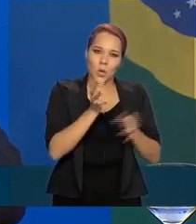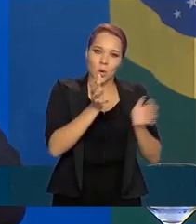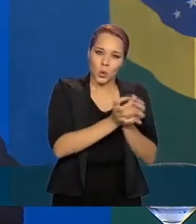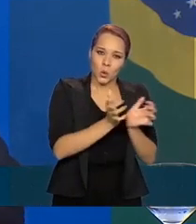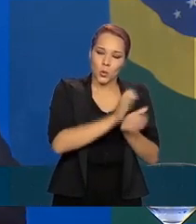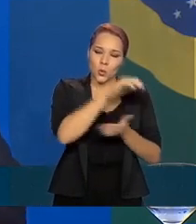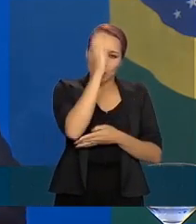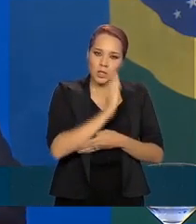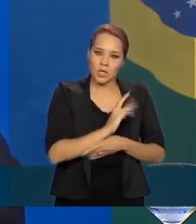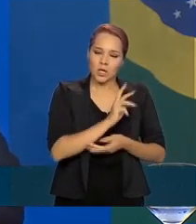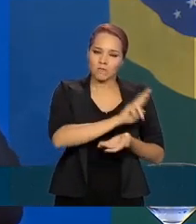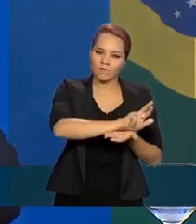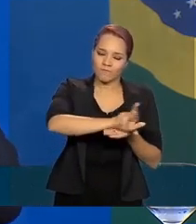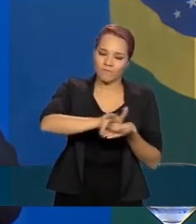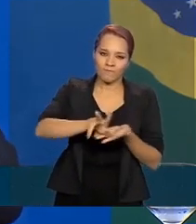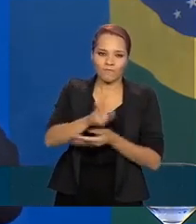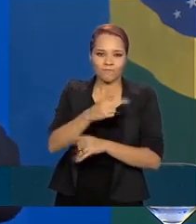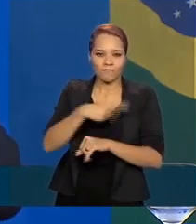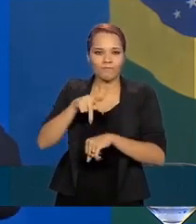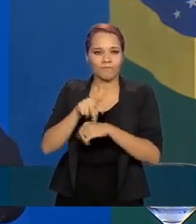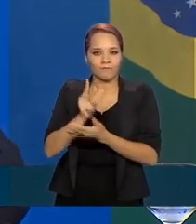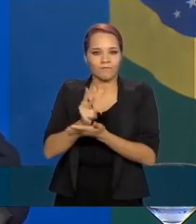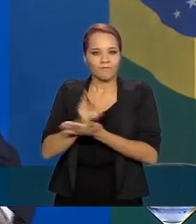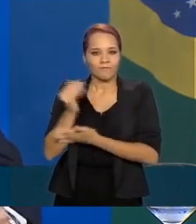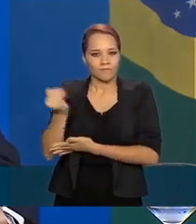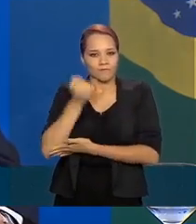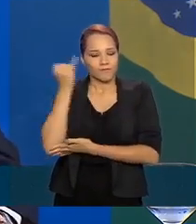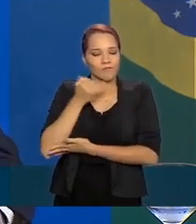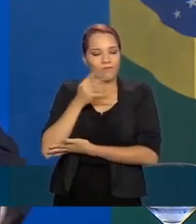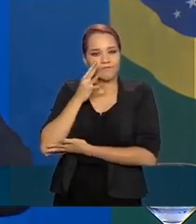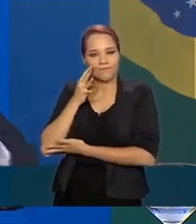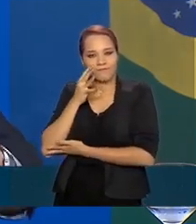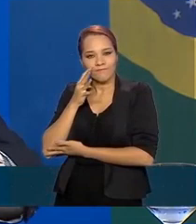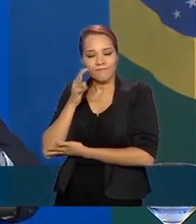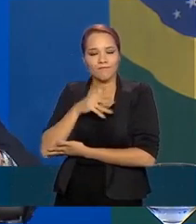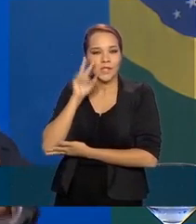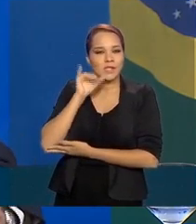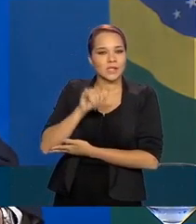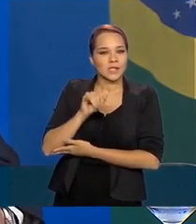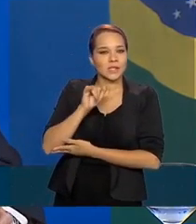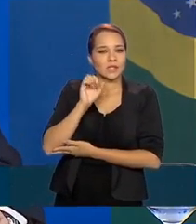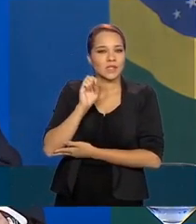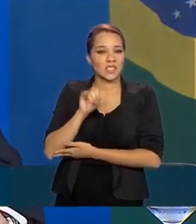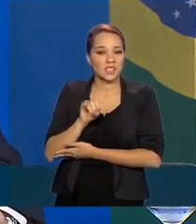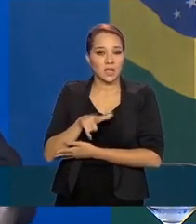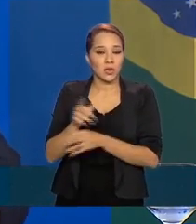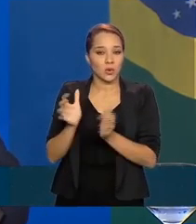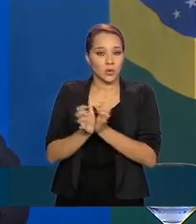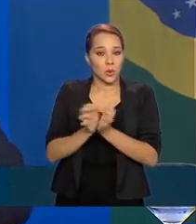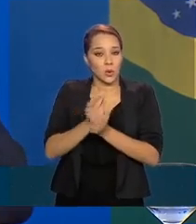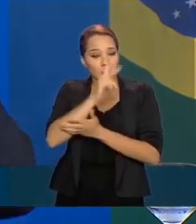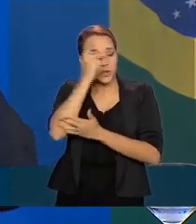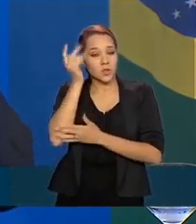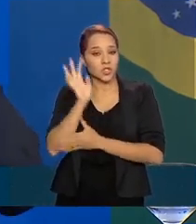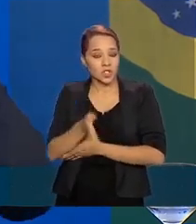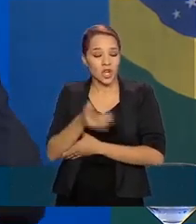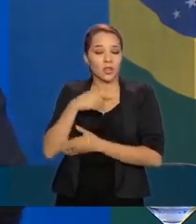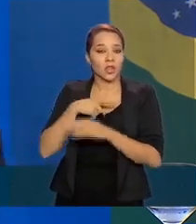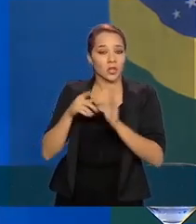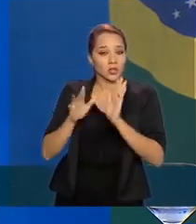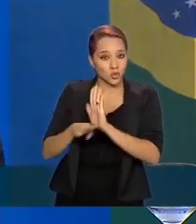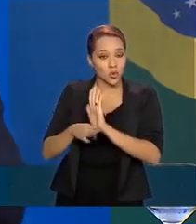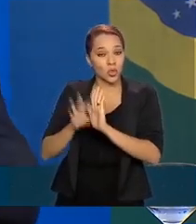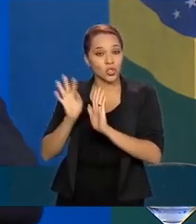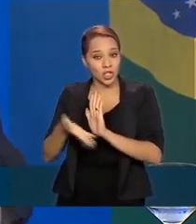brasileiros em diferentes países. Isso sempre é importante para que nós verifiquemos se são grupos e pessoas que já estão atendidas, já estão